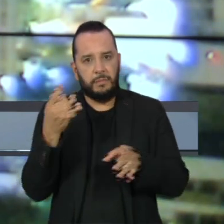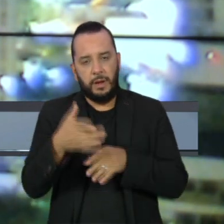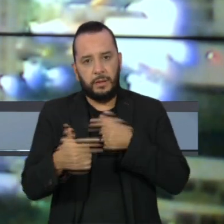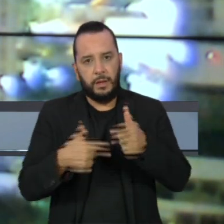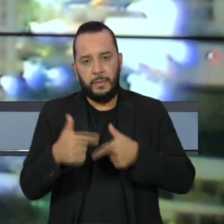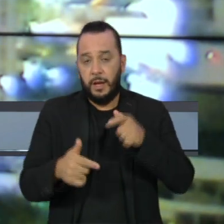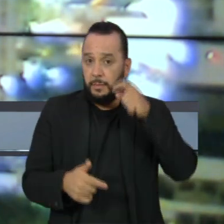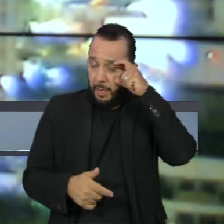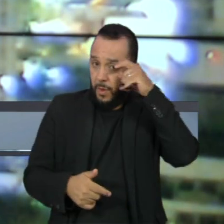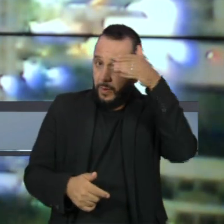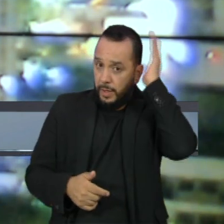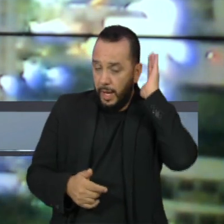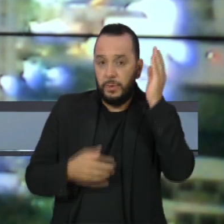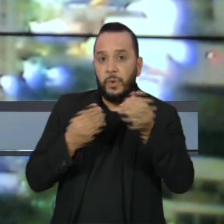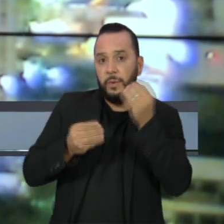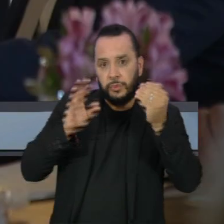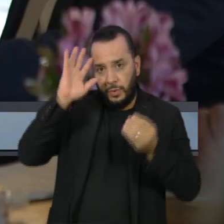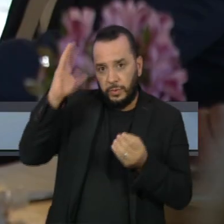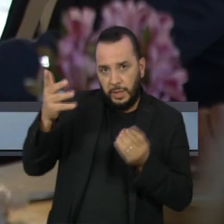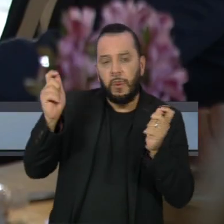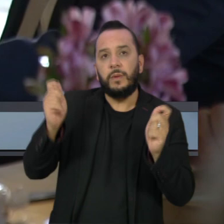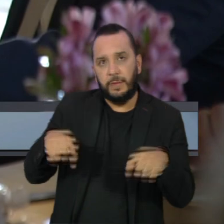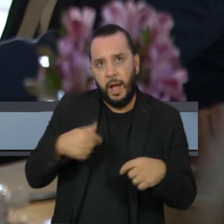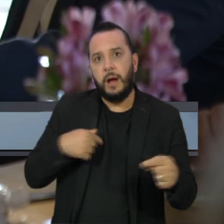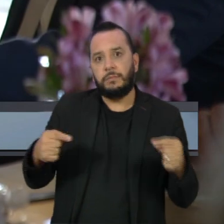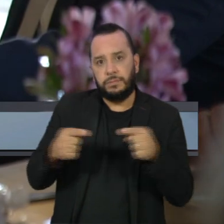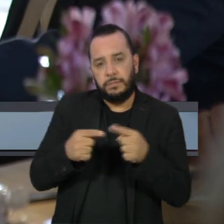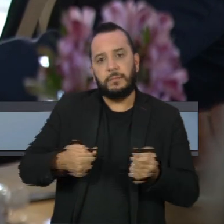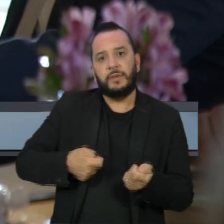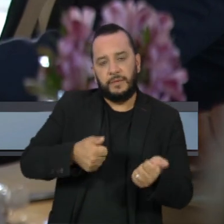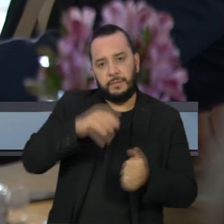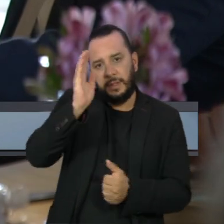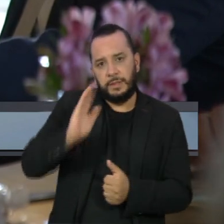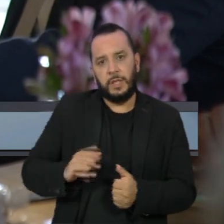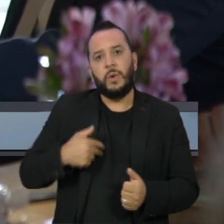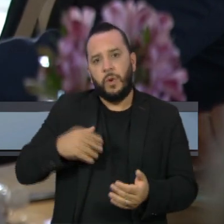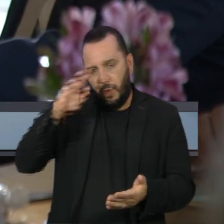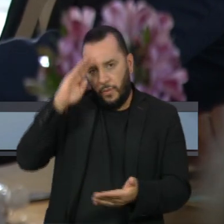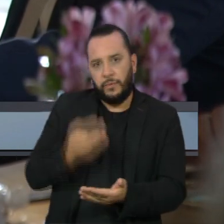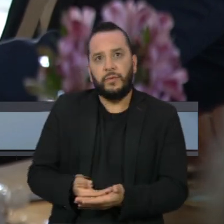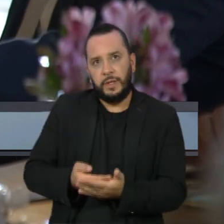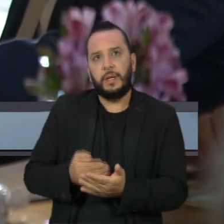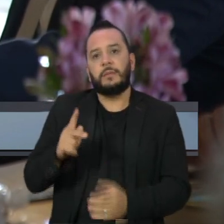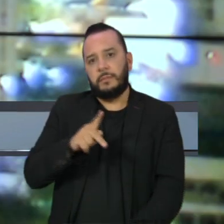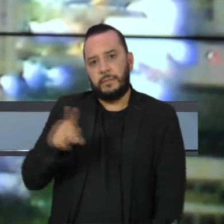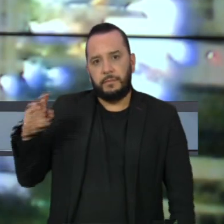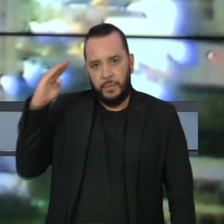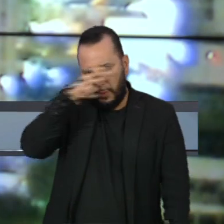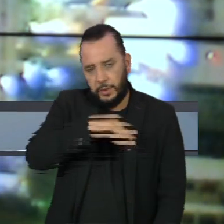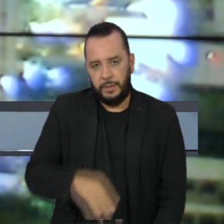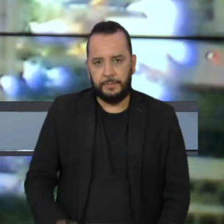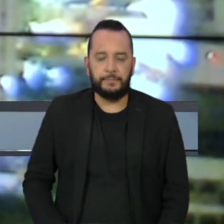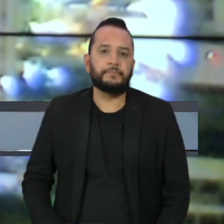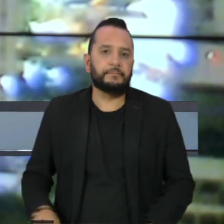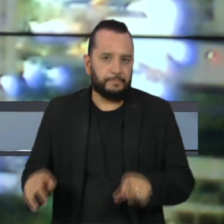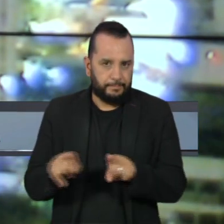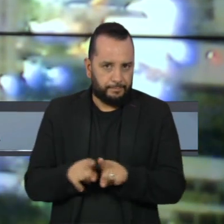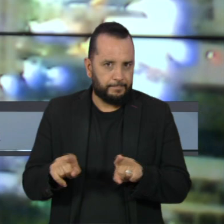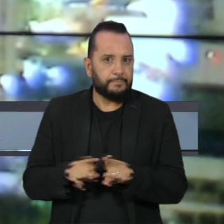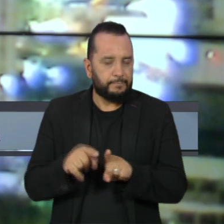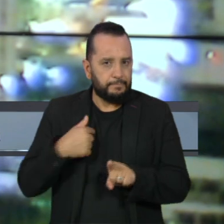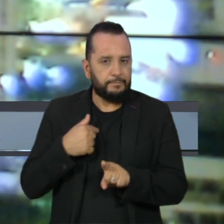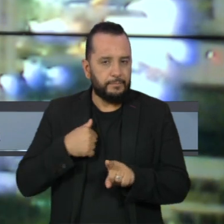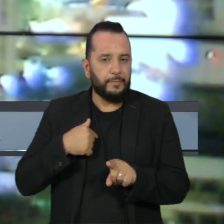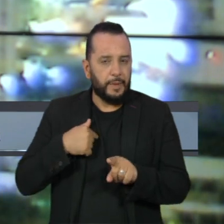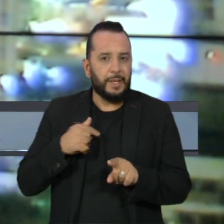para acomodar Auxílio Brasil no orçamento e diz que tem confiança absoluta no presidente Bolsonaro. Aumento contínuo dos